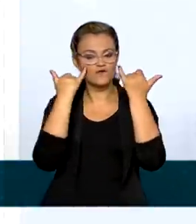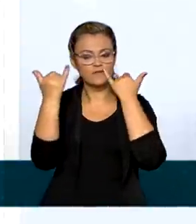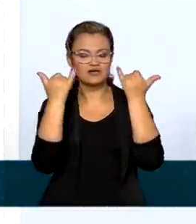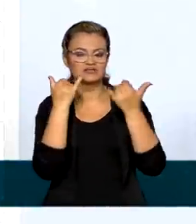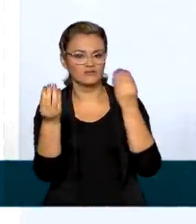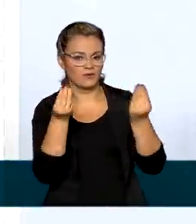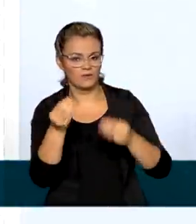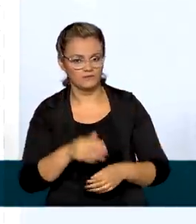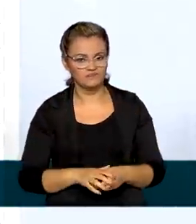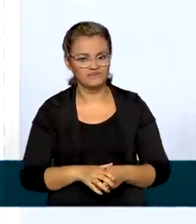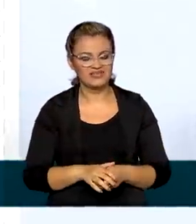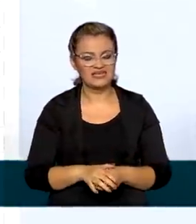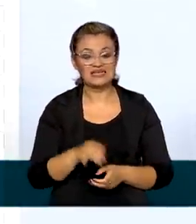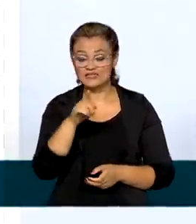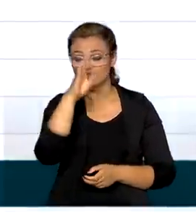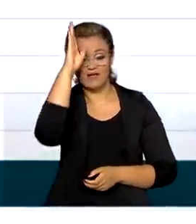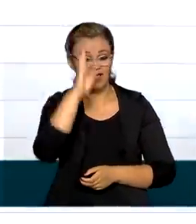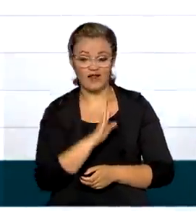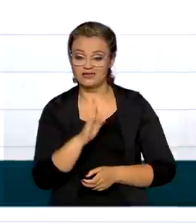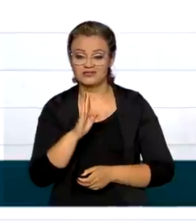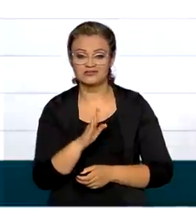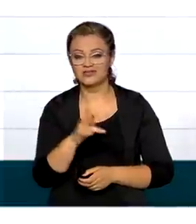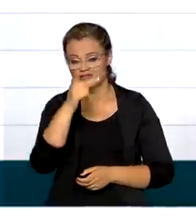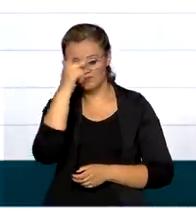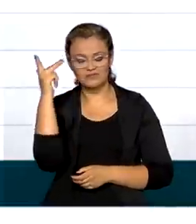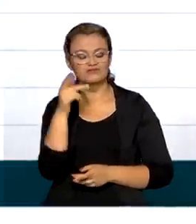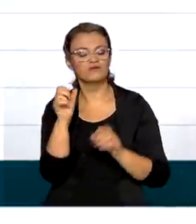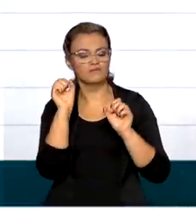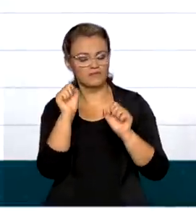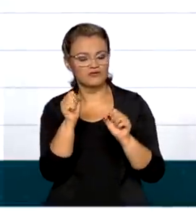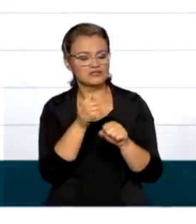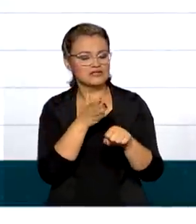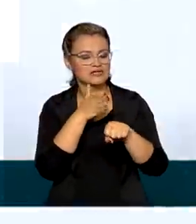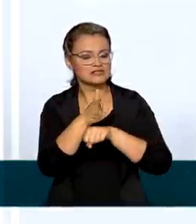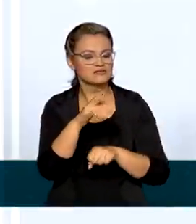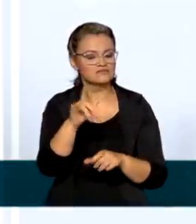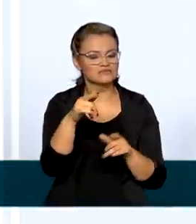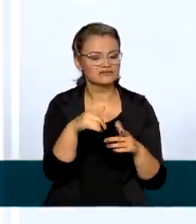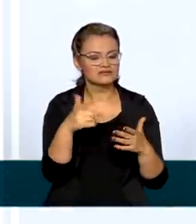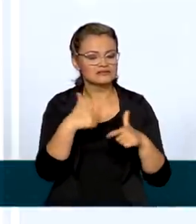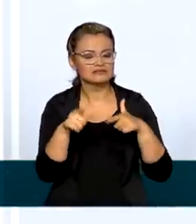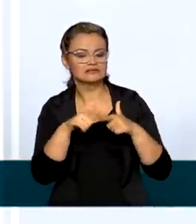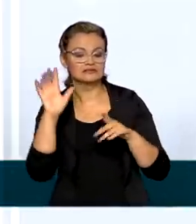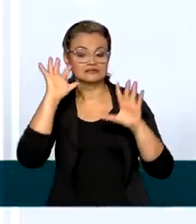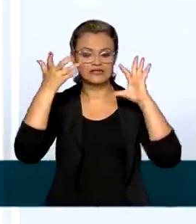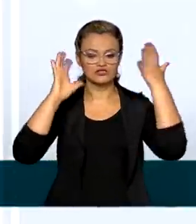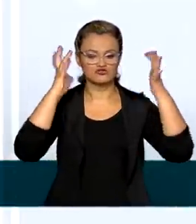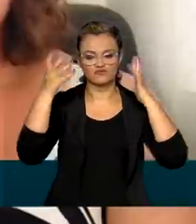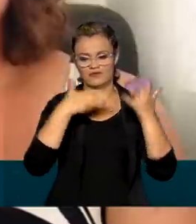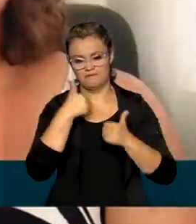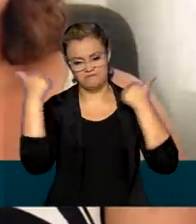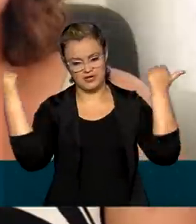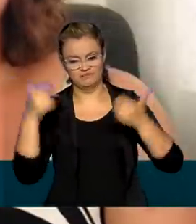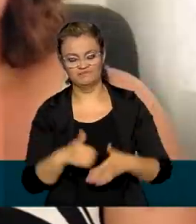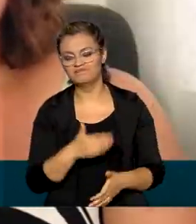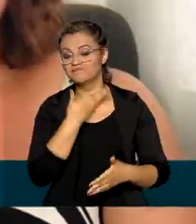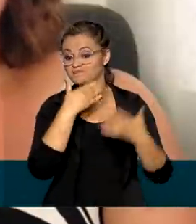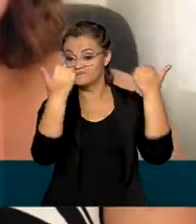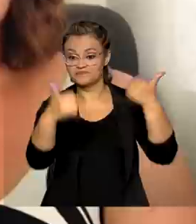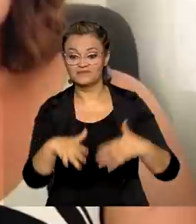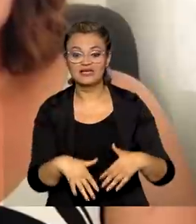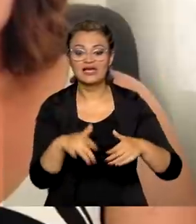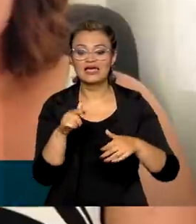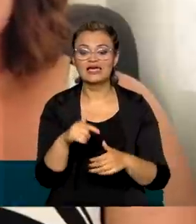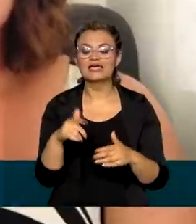O serviço é de graça e o cidadão poderá ter uma solução de conflitos mais direta. É um momento que